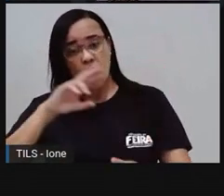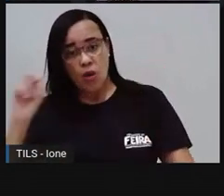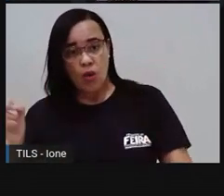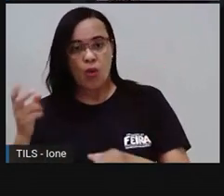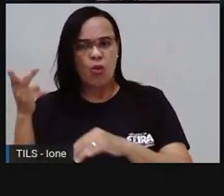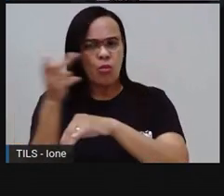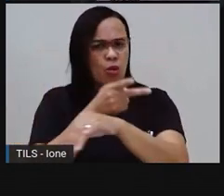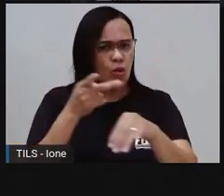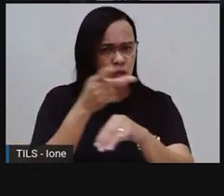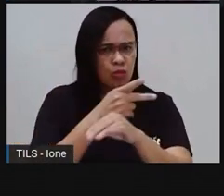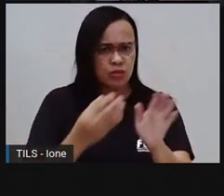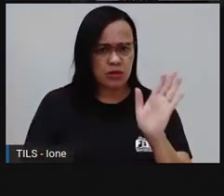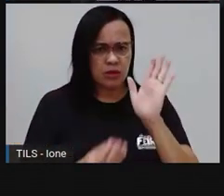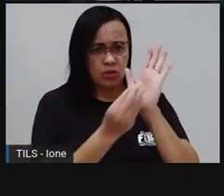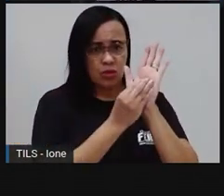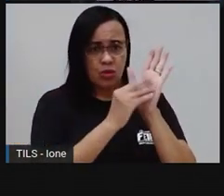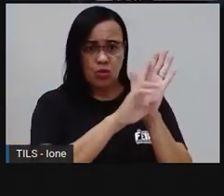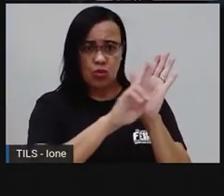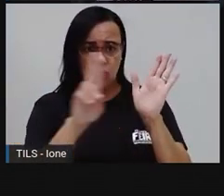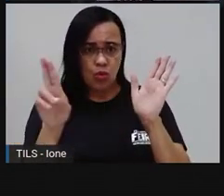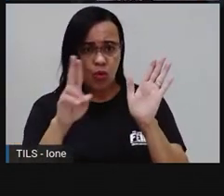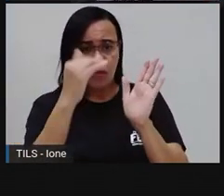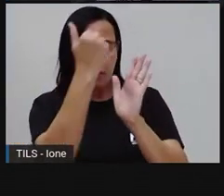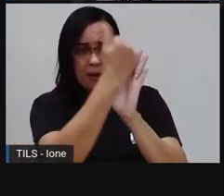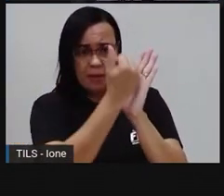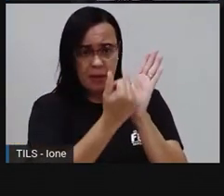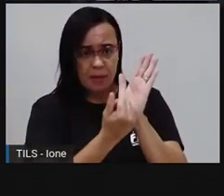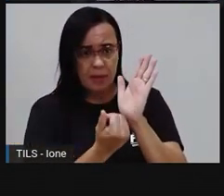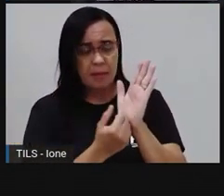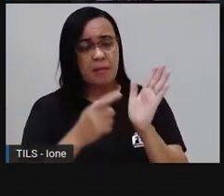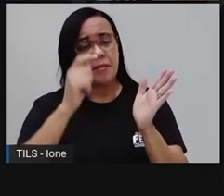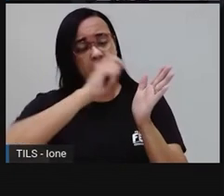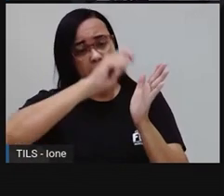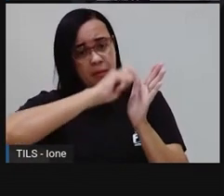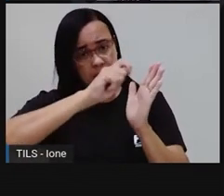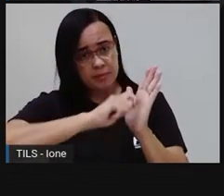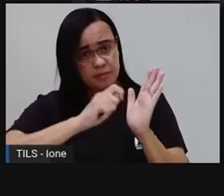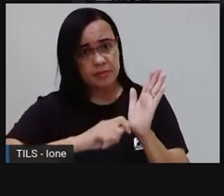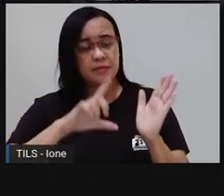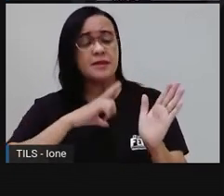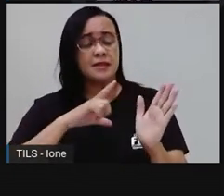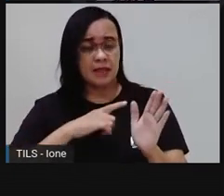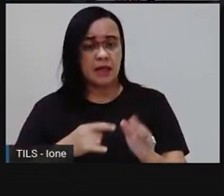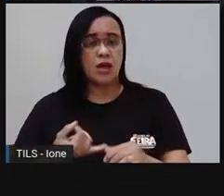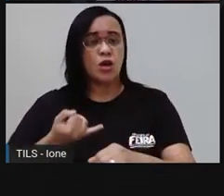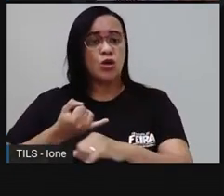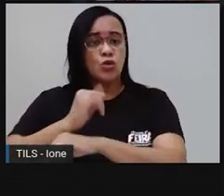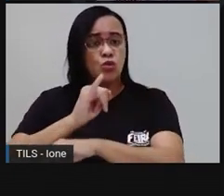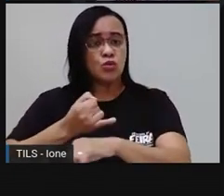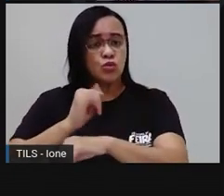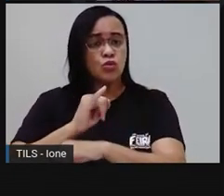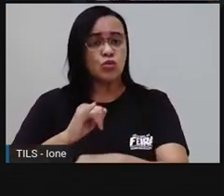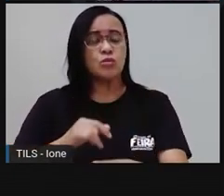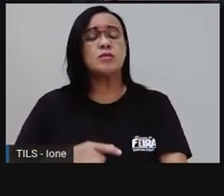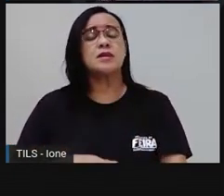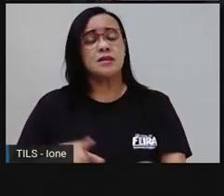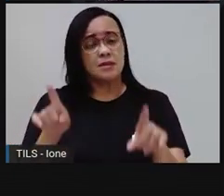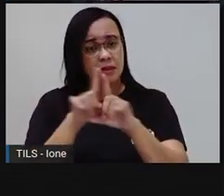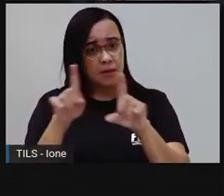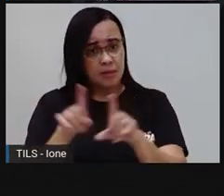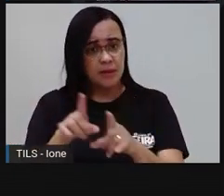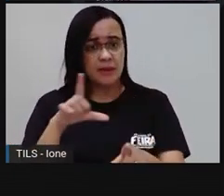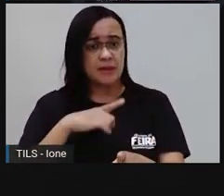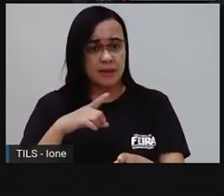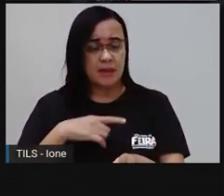da receita que você quer, você vai achar ela toda escrita. Não é verdade? Na no YouTube, você vai achar ali a pessoa